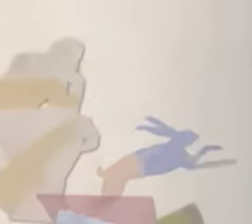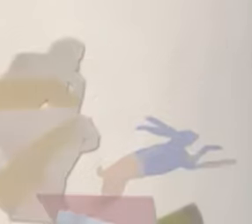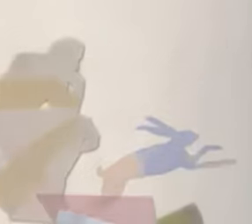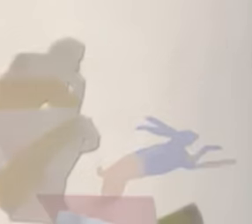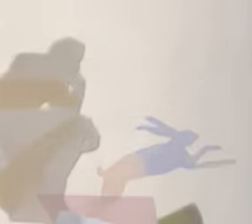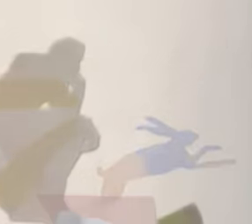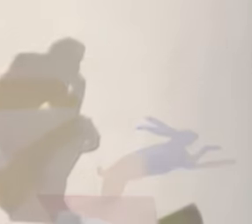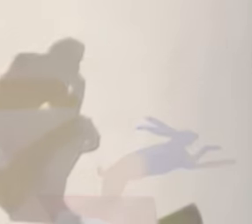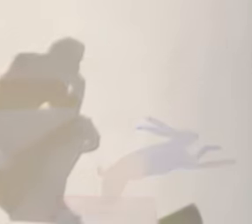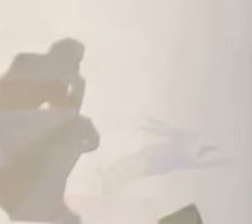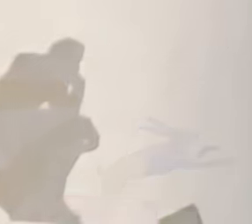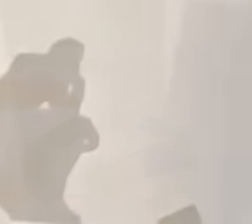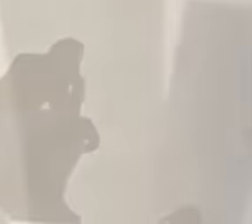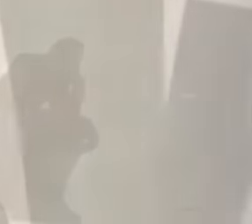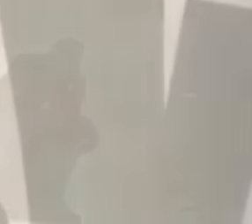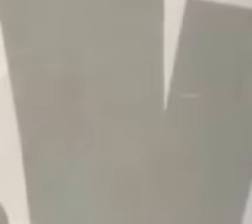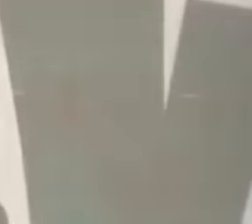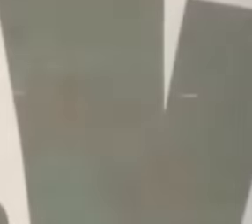Caligares